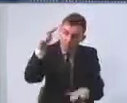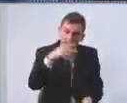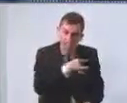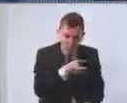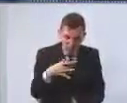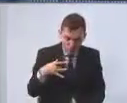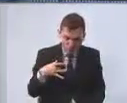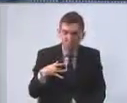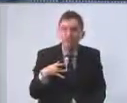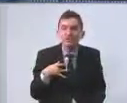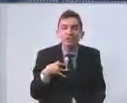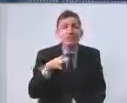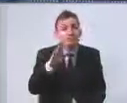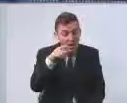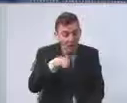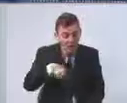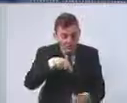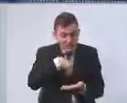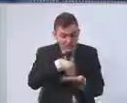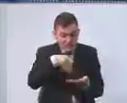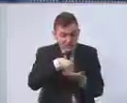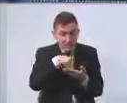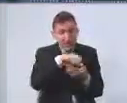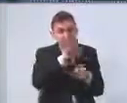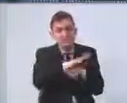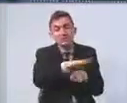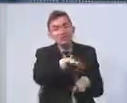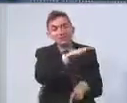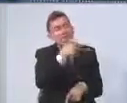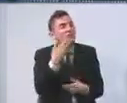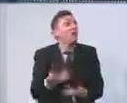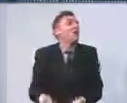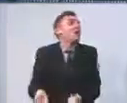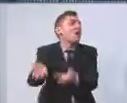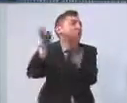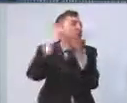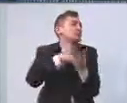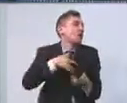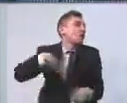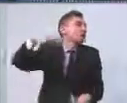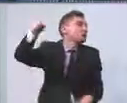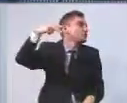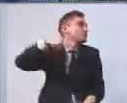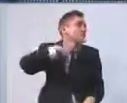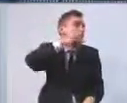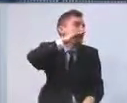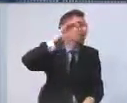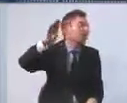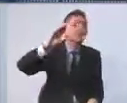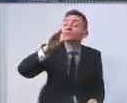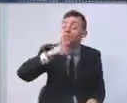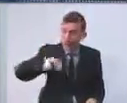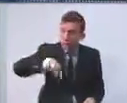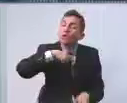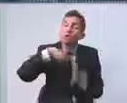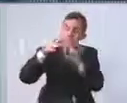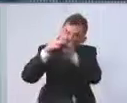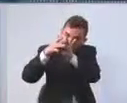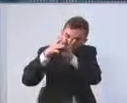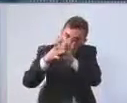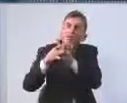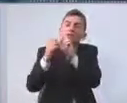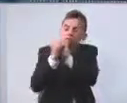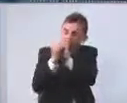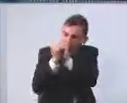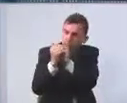mas lógico que nós da assistência social não podemos simplesmente dizer a saúde tudo bem vira as costas e vai embora. Não. Nós somos parceiros. A